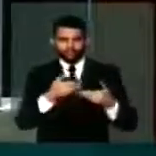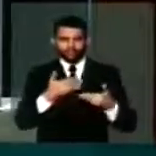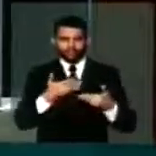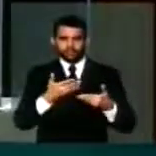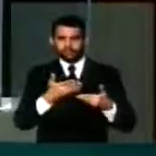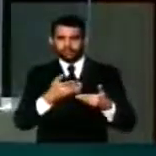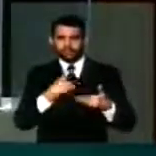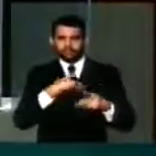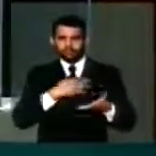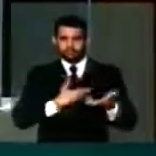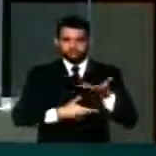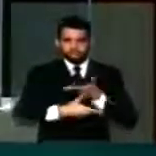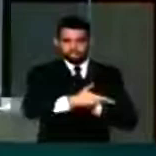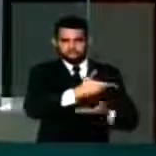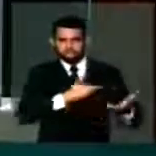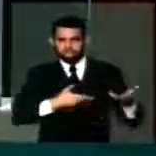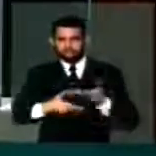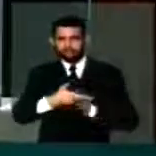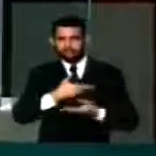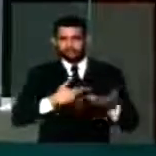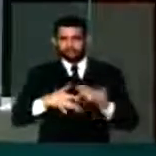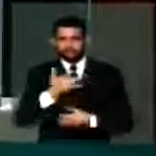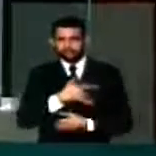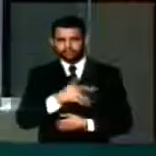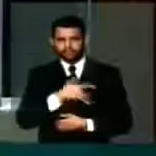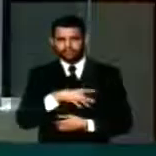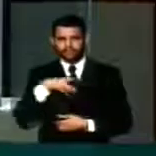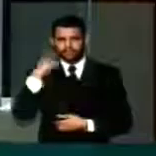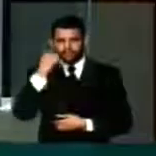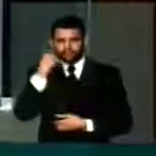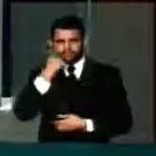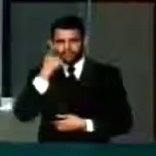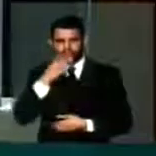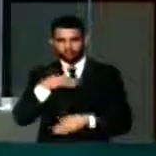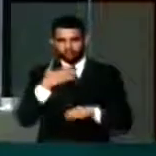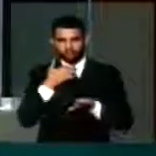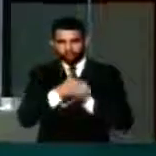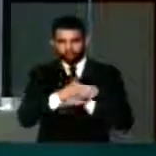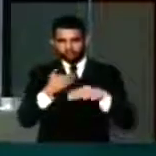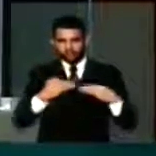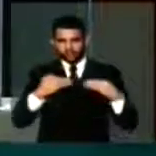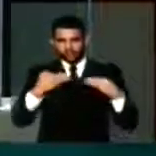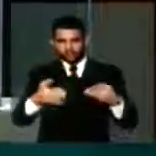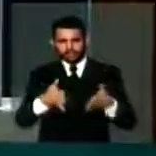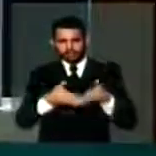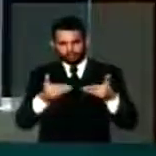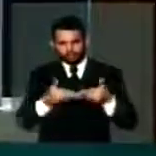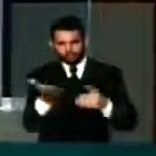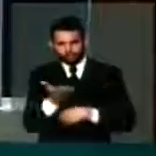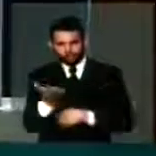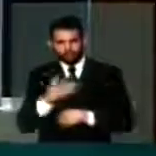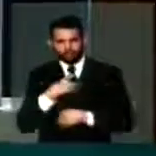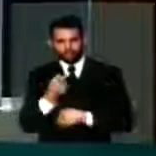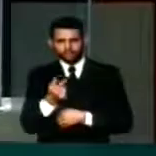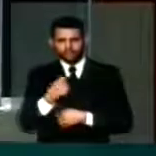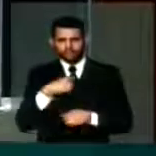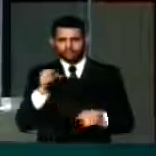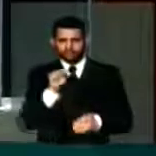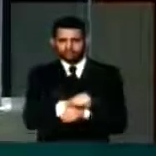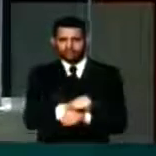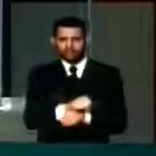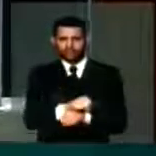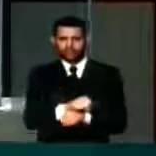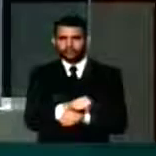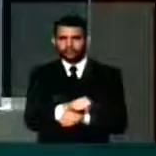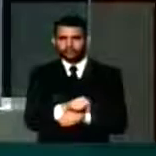circulação humilhante de parlamentares pelos ministérios. Isso precisa acabar,